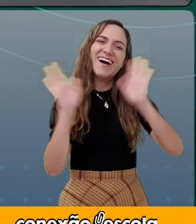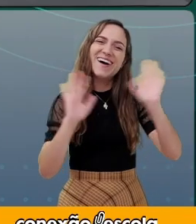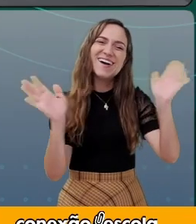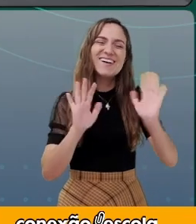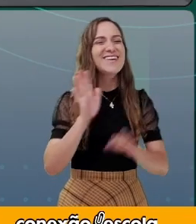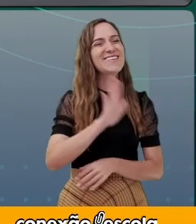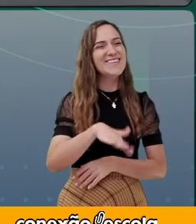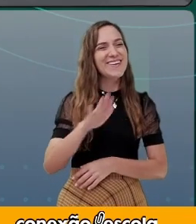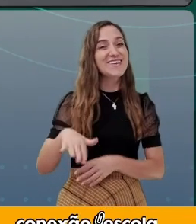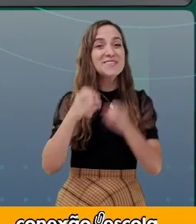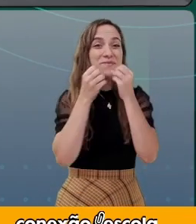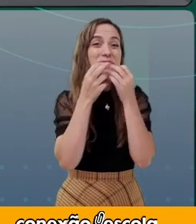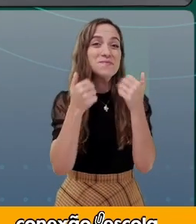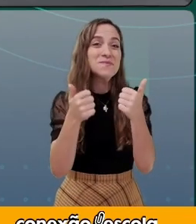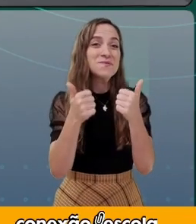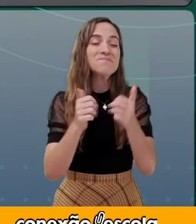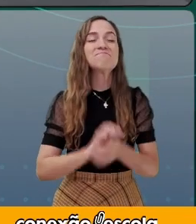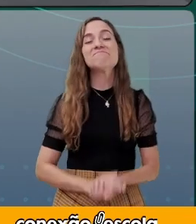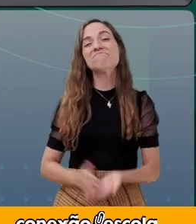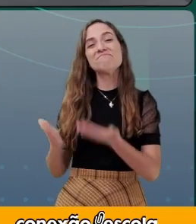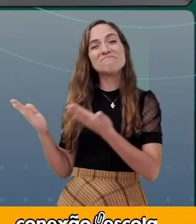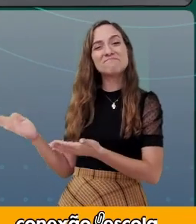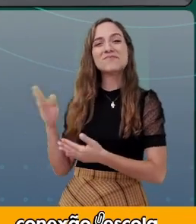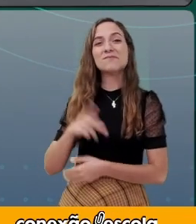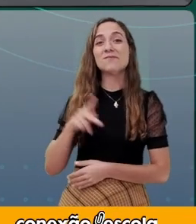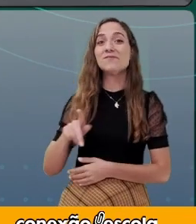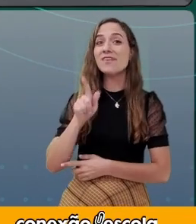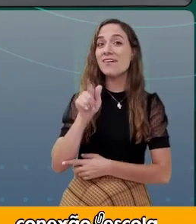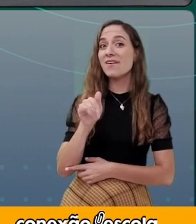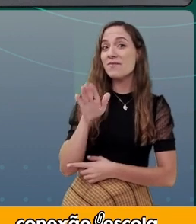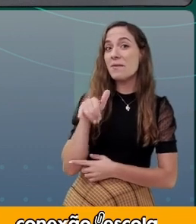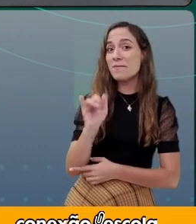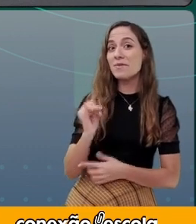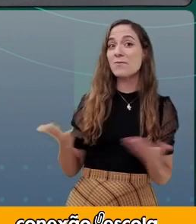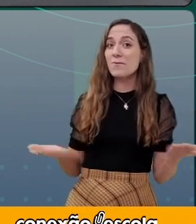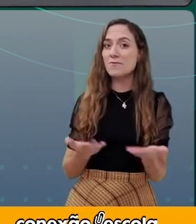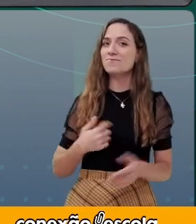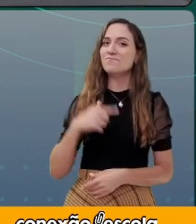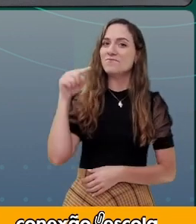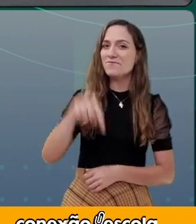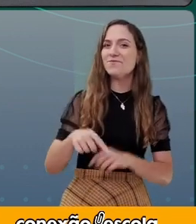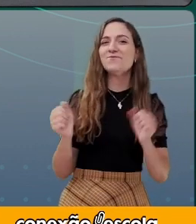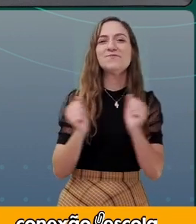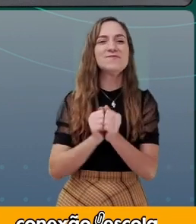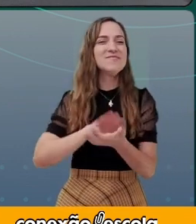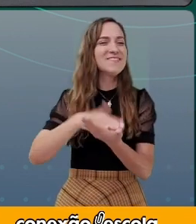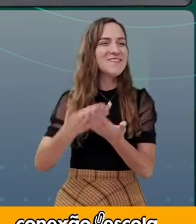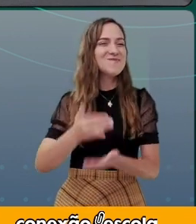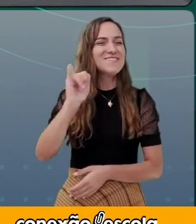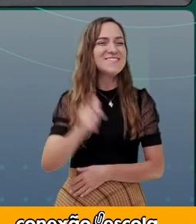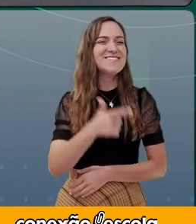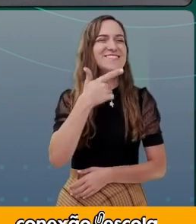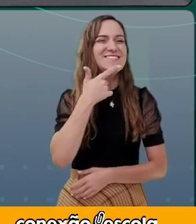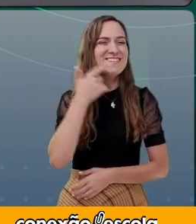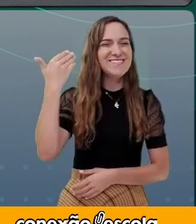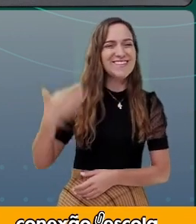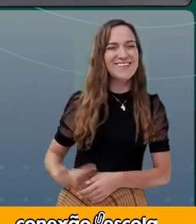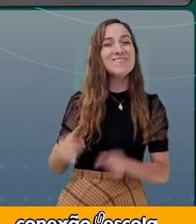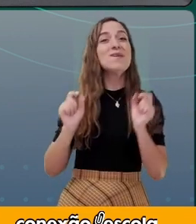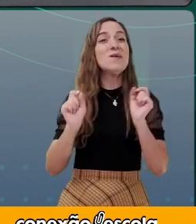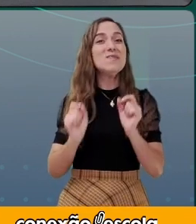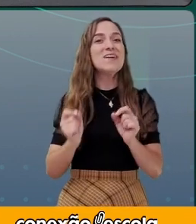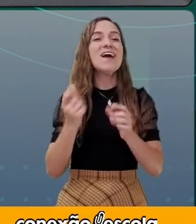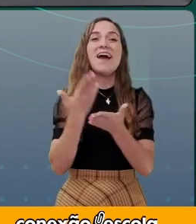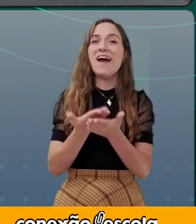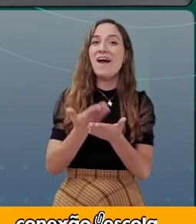Olá, Tudo bom? Eu sou a professora Gabi e estou aqui junto com a intérprete Jaqueline Goulart para a nossa